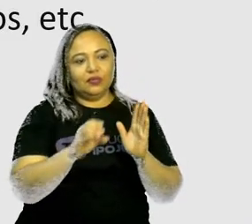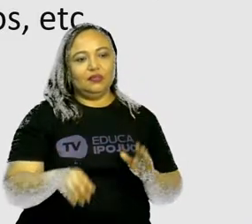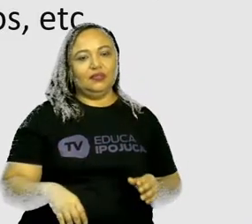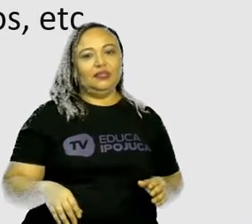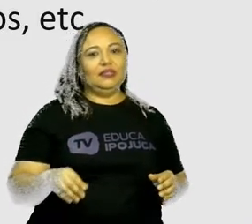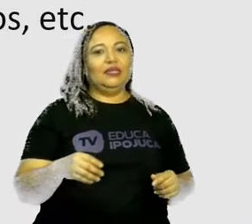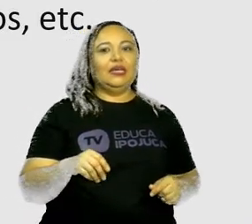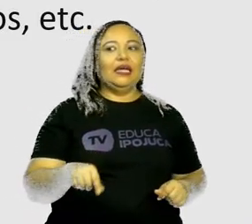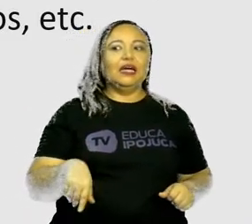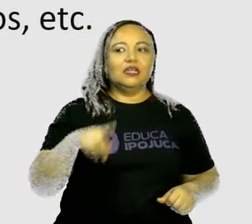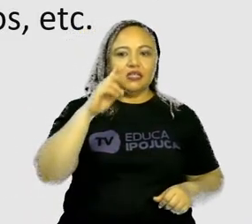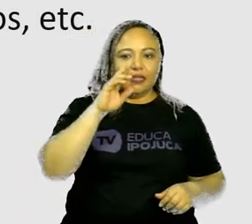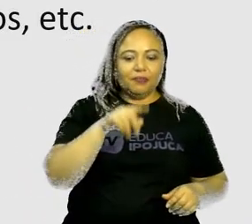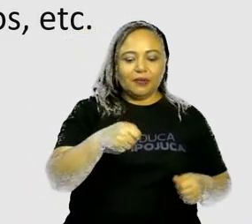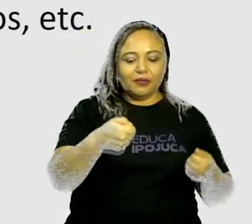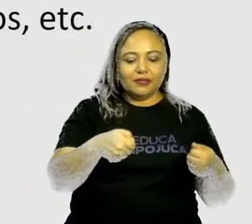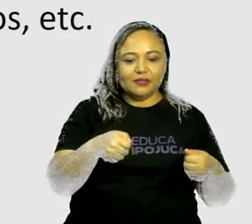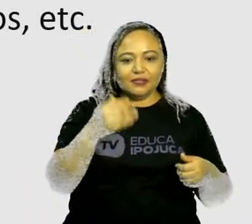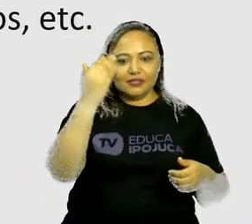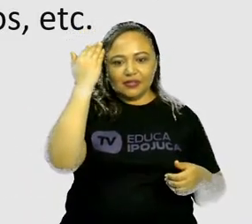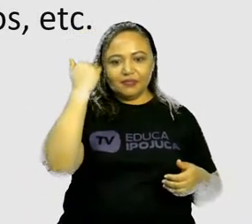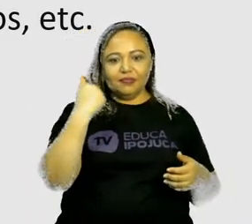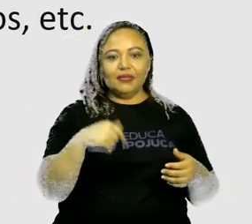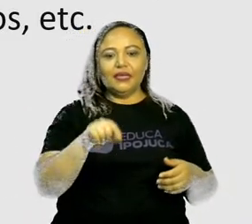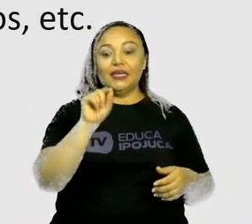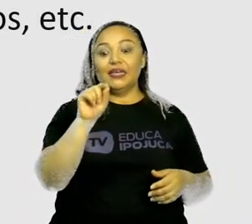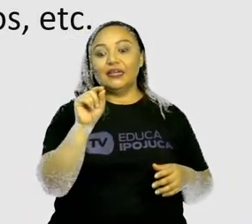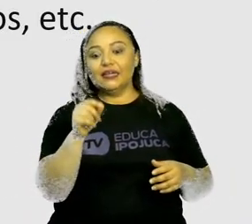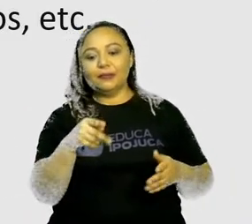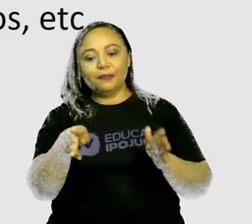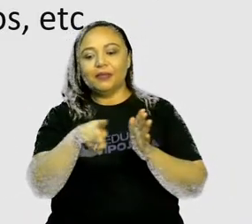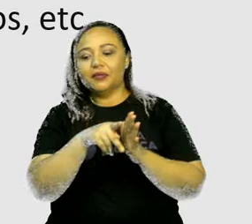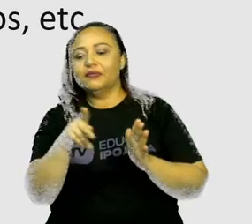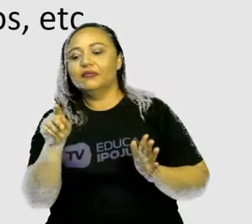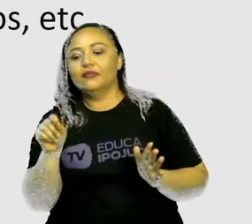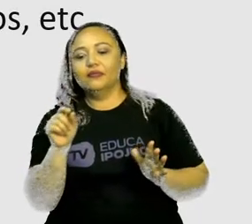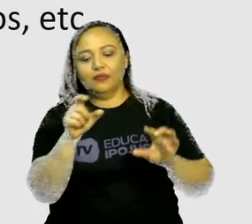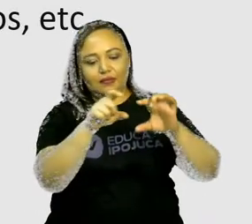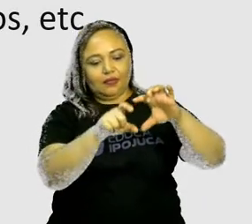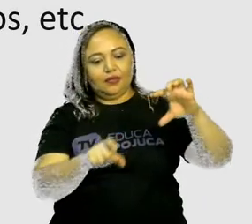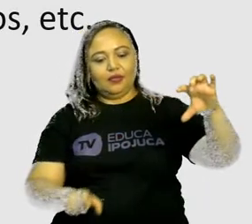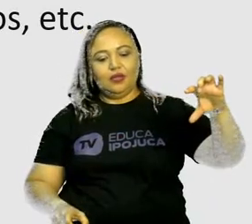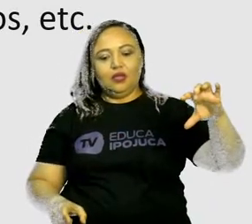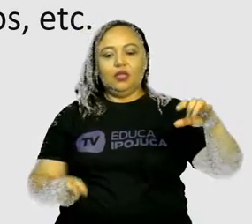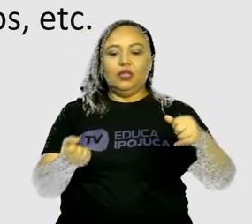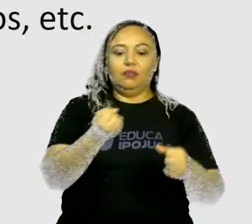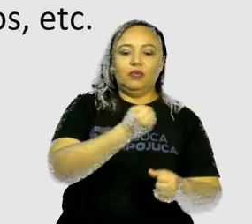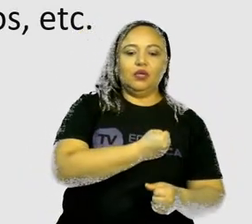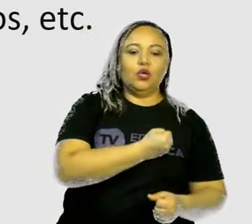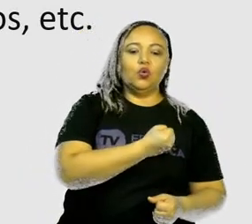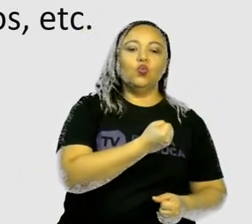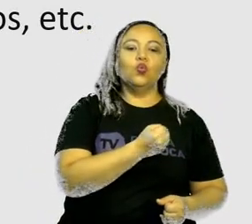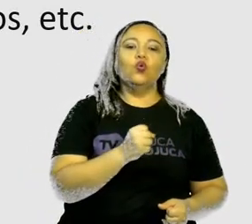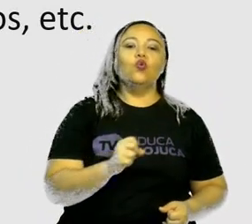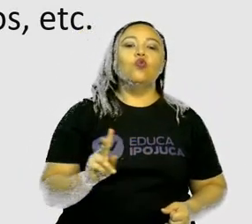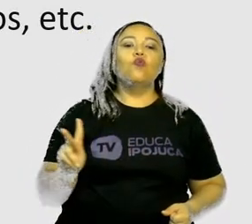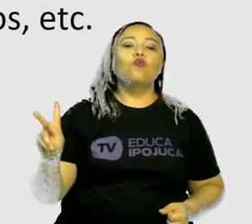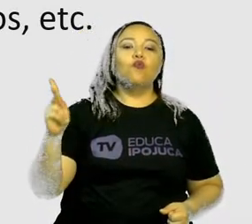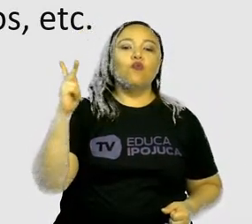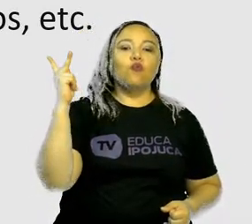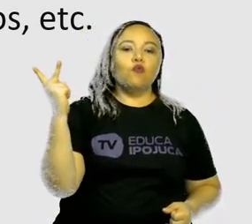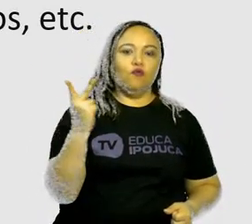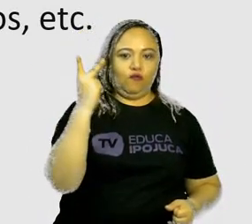códigos para identificar o cidadão. Quanto o valor a pagar, número de inscrição,